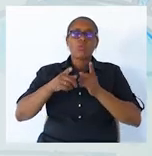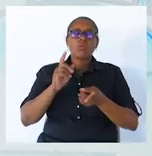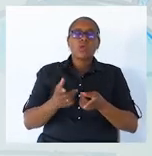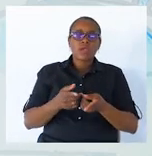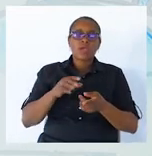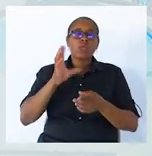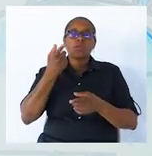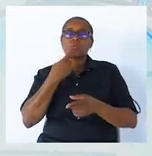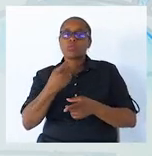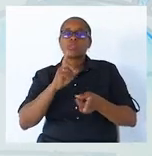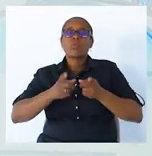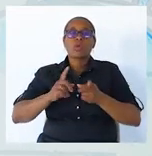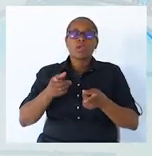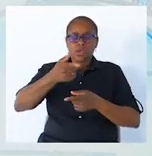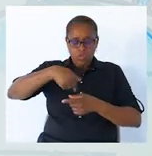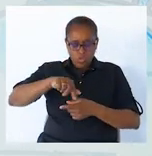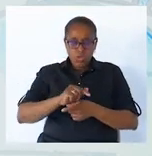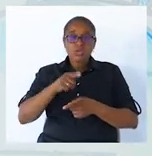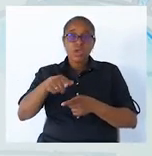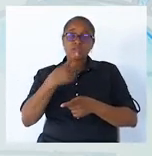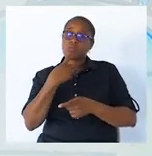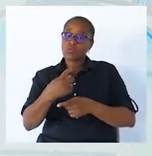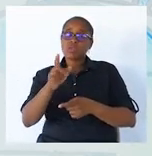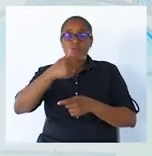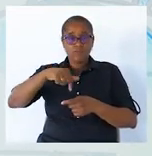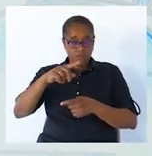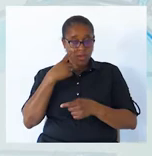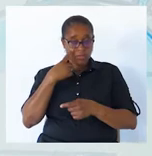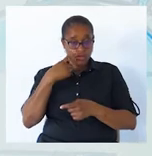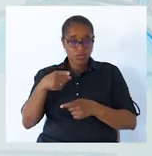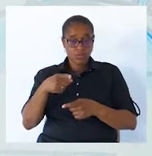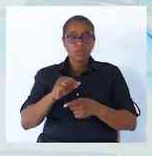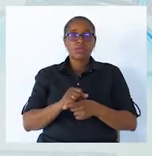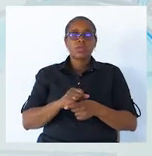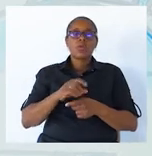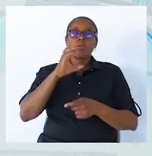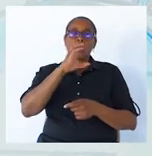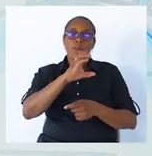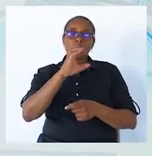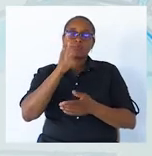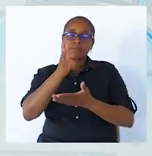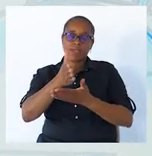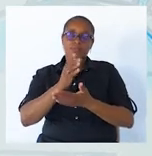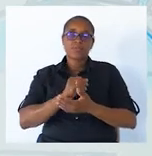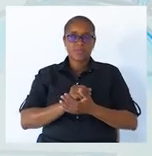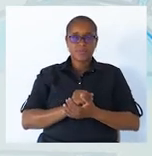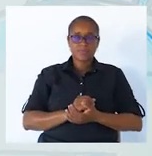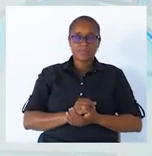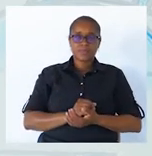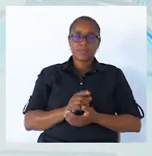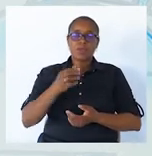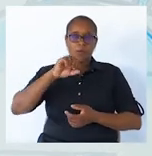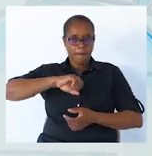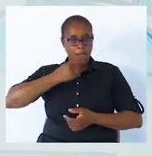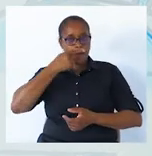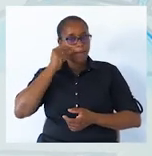Quando a pergunta é o quê? Nós com esta pergunta vamos encontrar o complemento direto. O meu